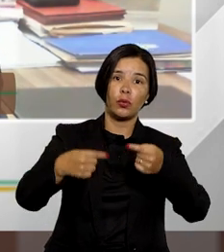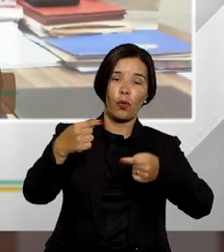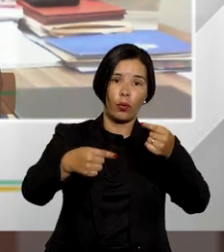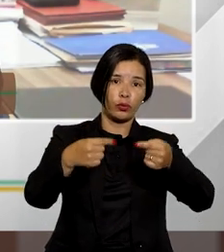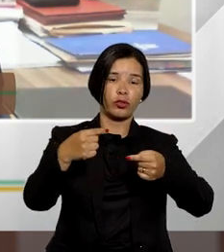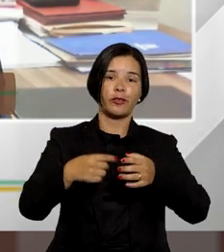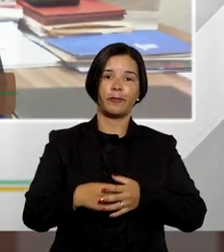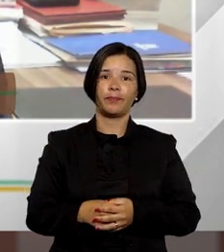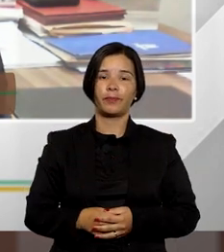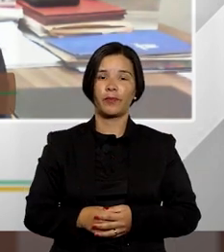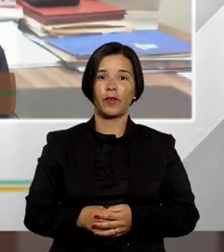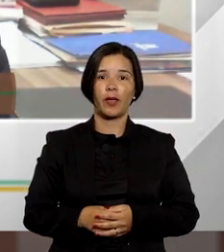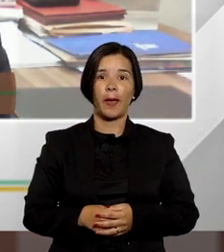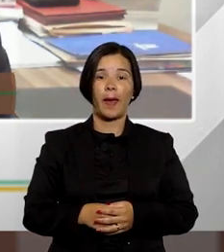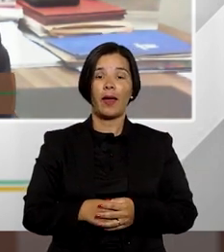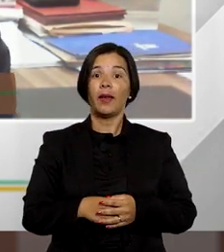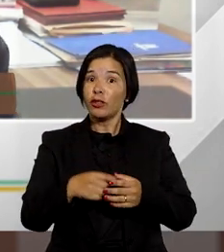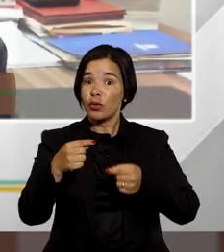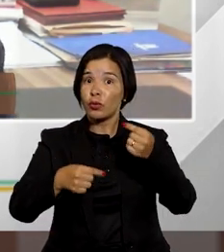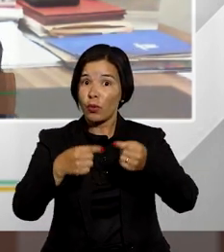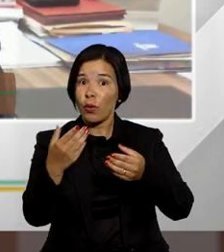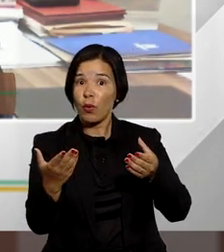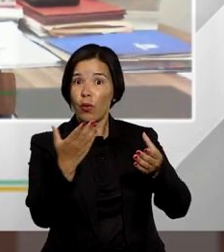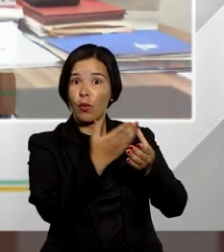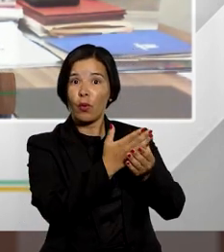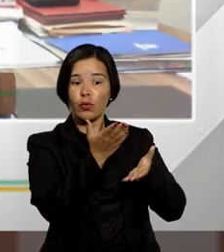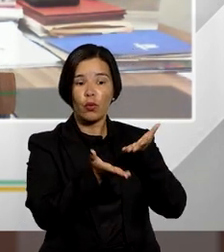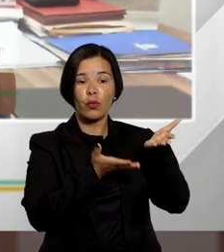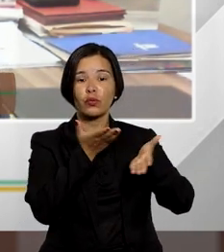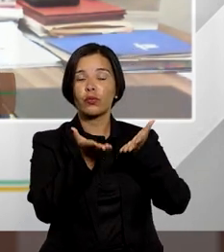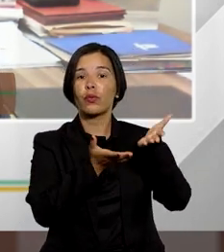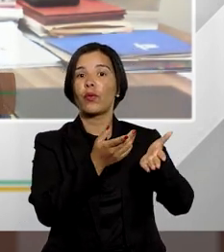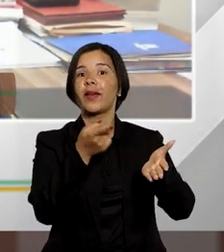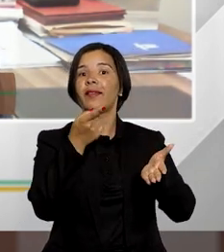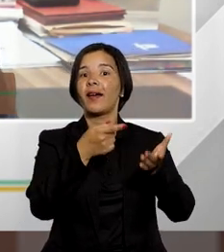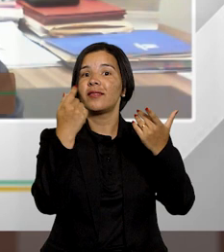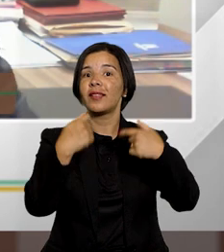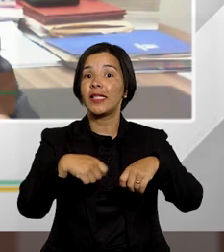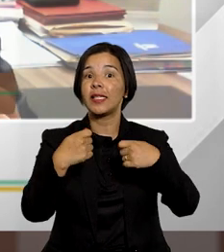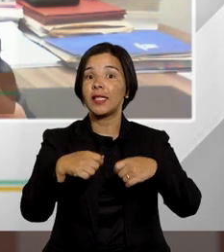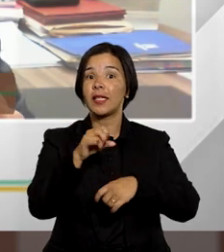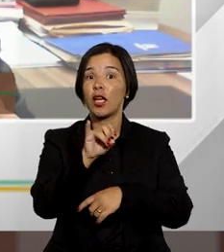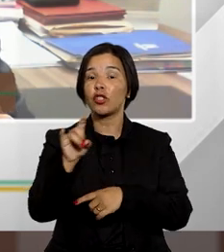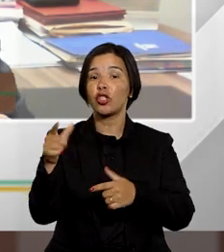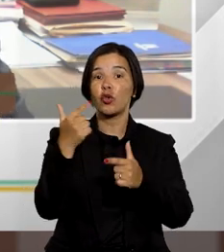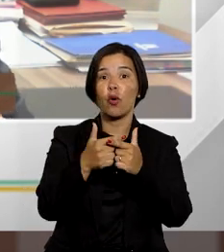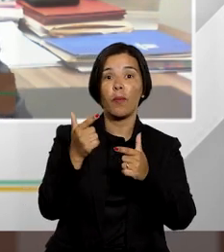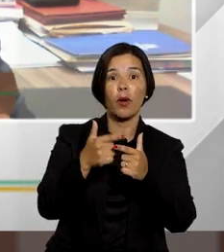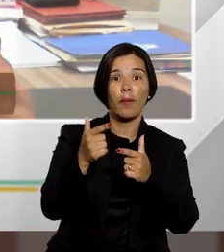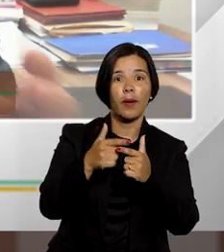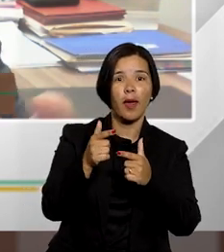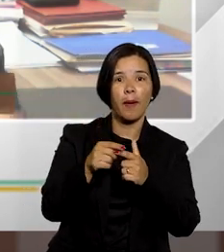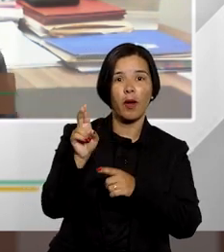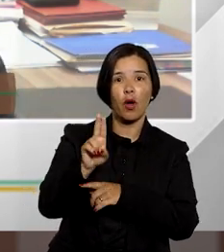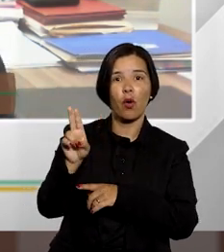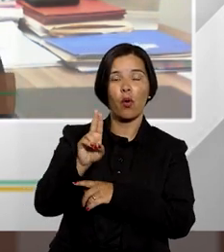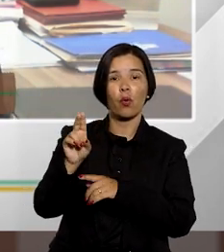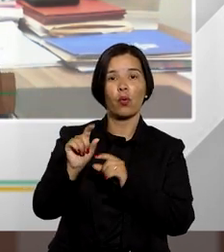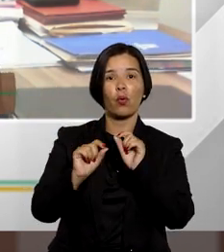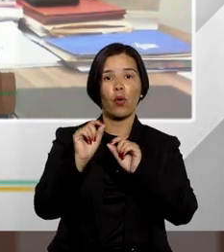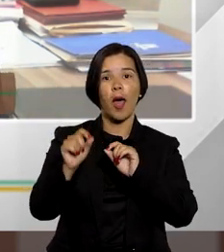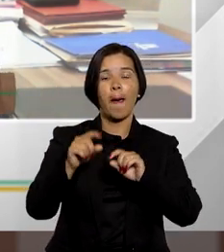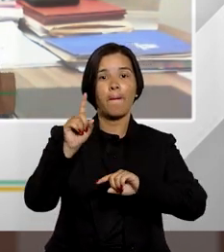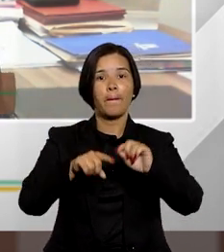ninguém discute se aquela ação foi tentada com os cuidados necessários se aquele problema ele foi utilizado algum